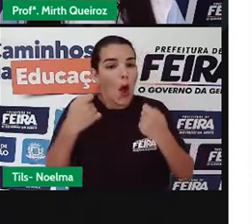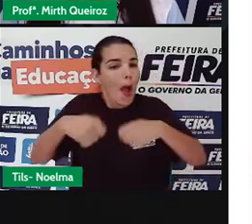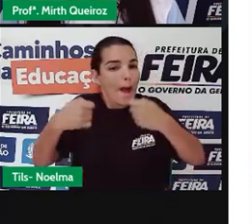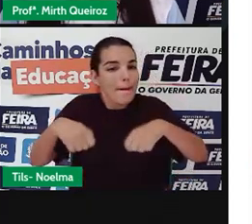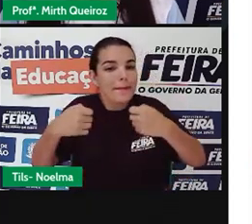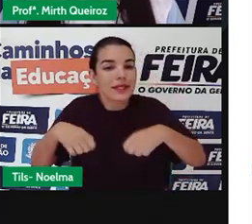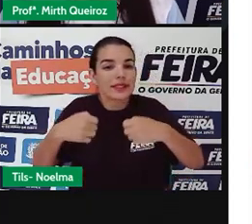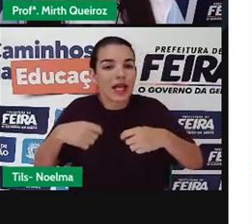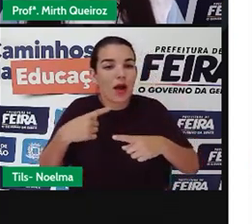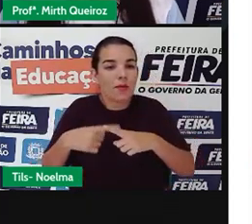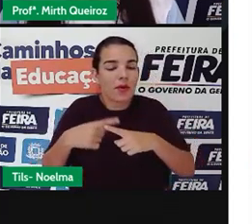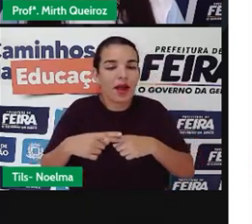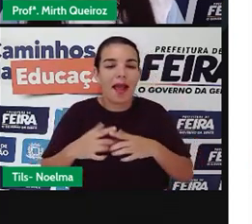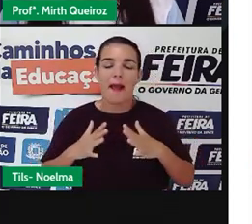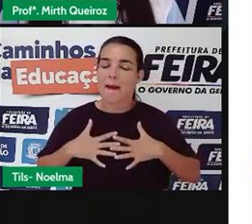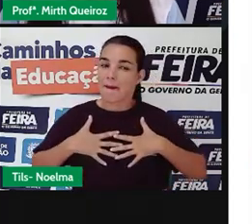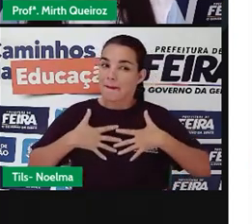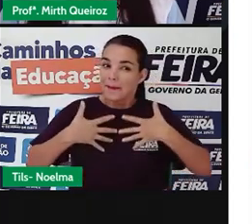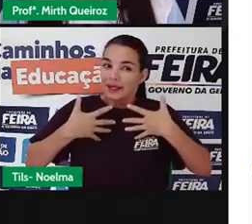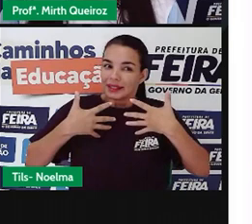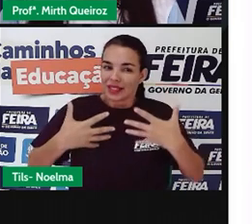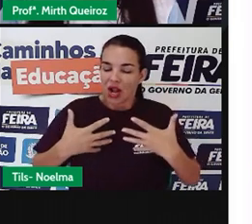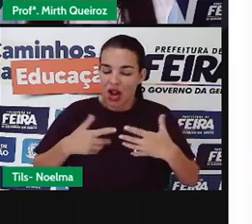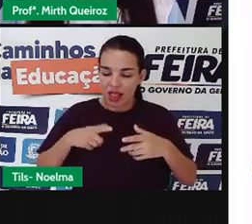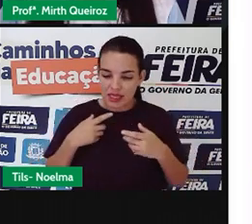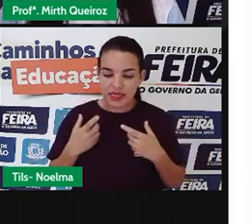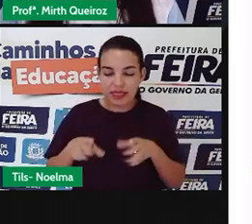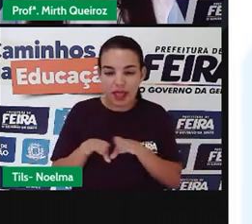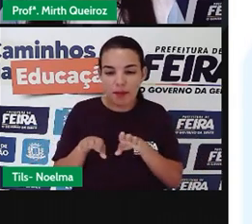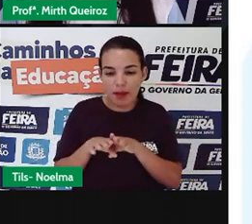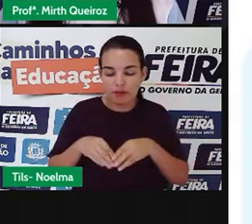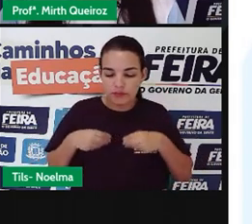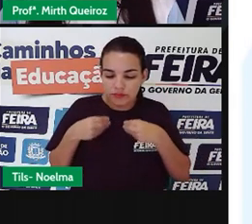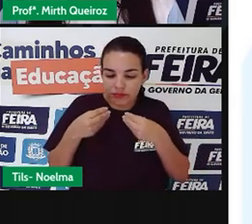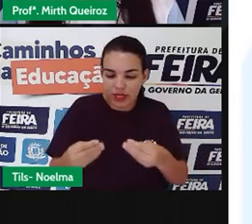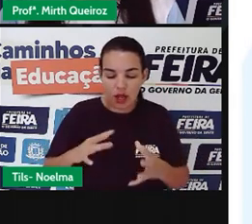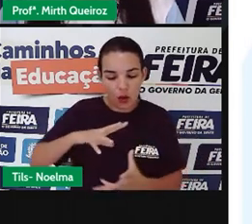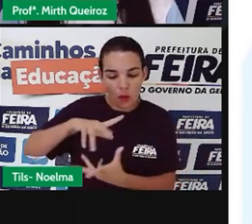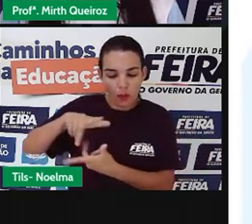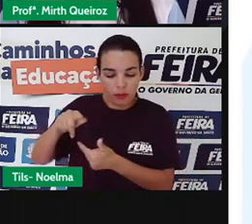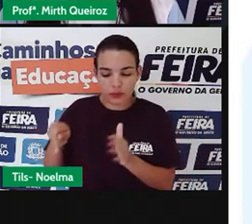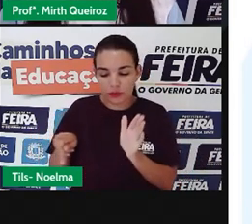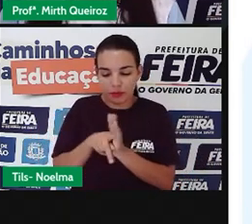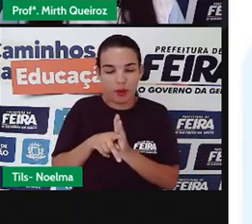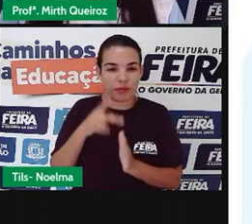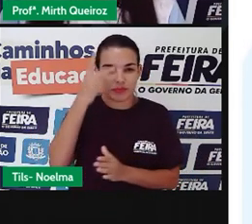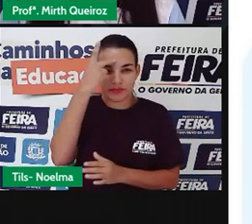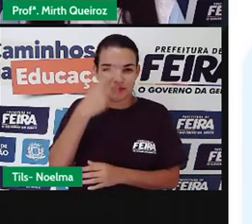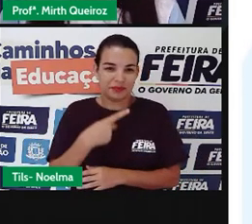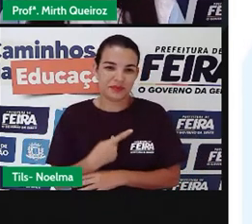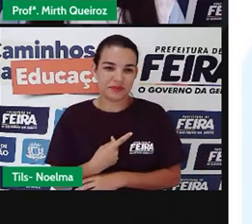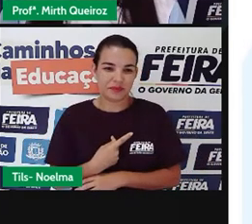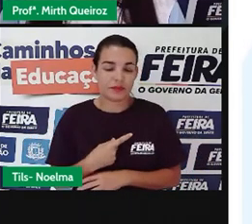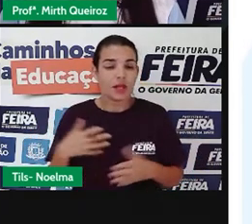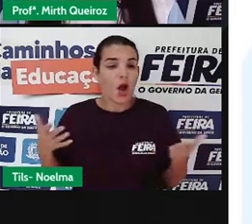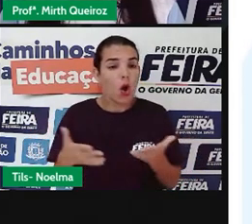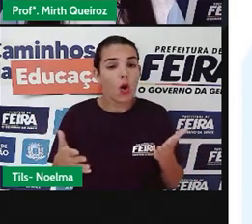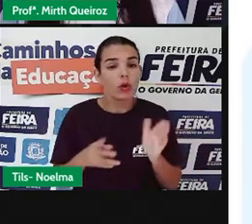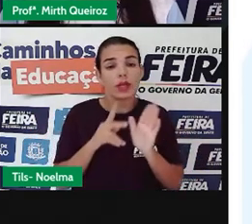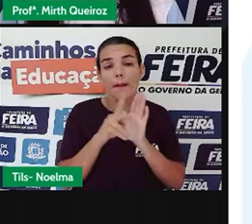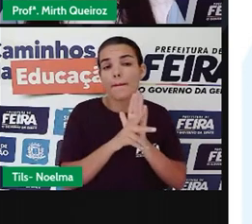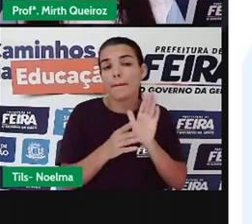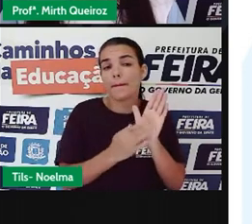aquisição de conhecimentos sobre o mundo e sobre si mesmo. A proposta de hoje é